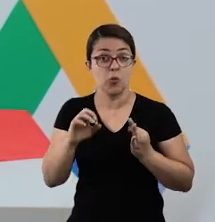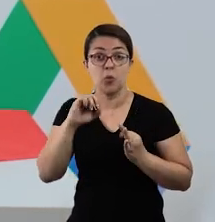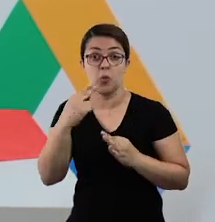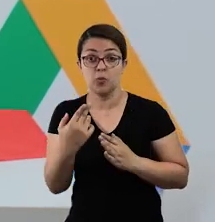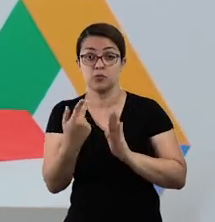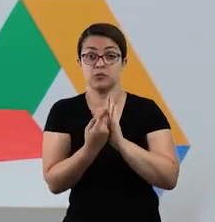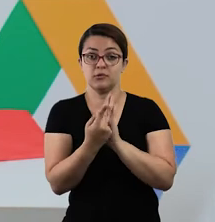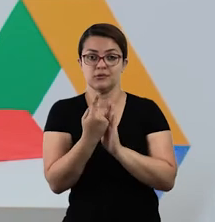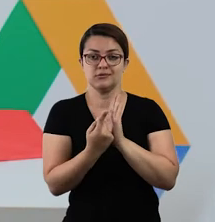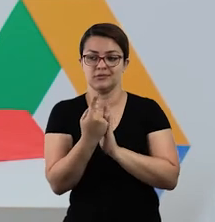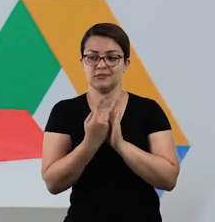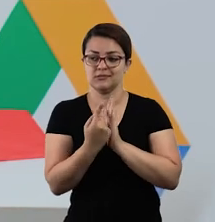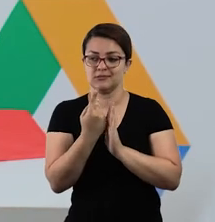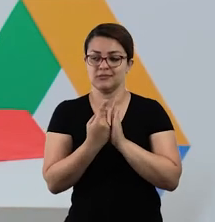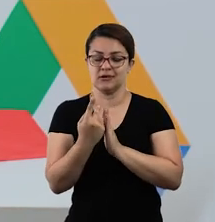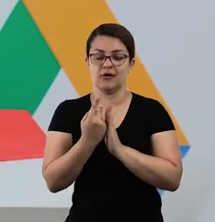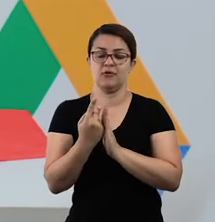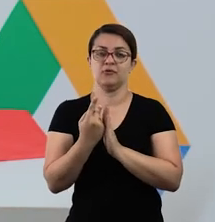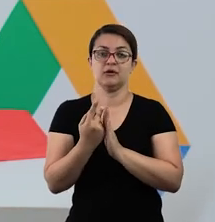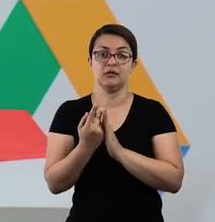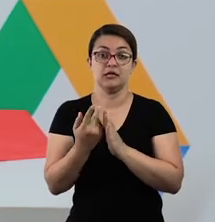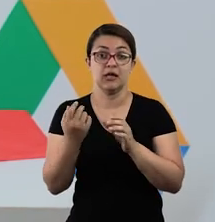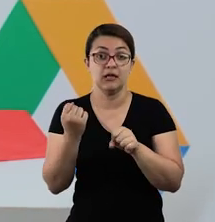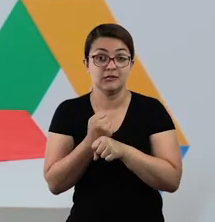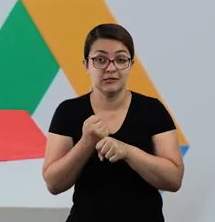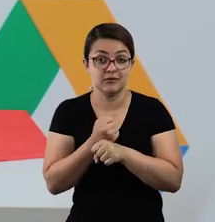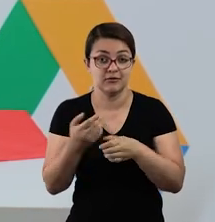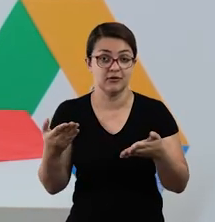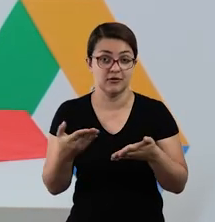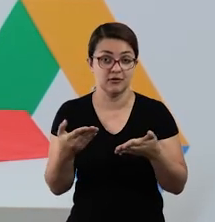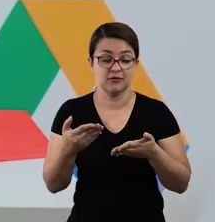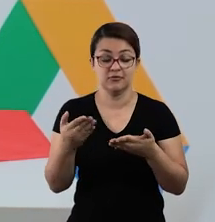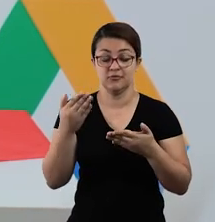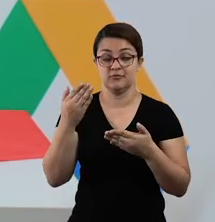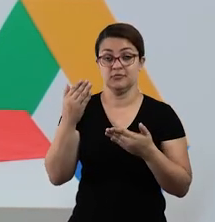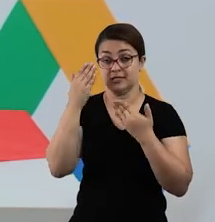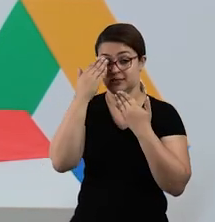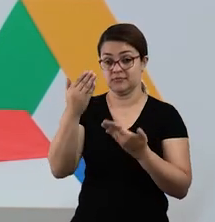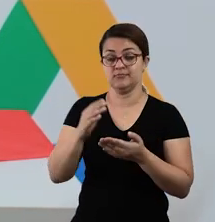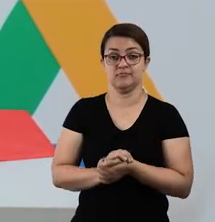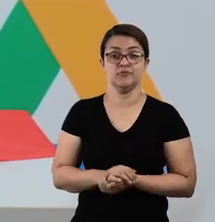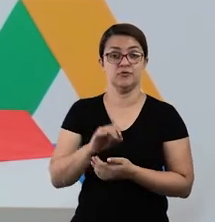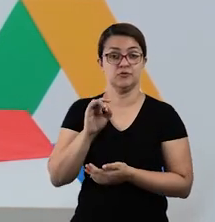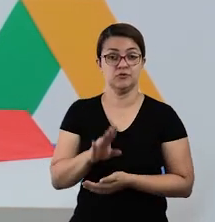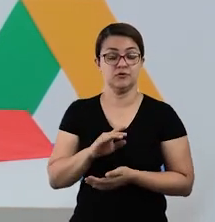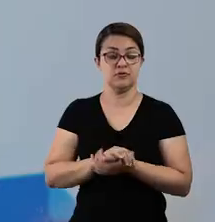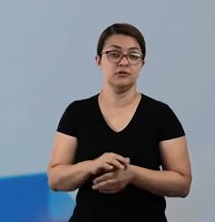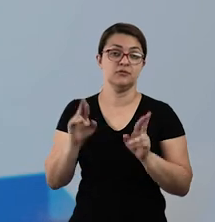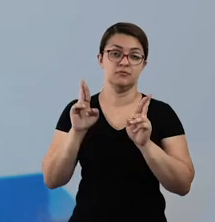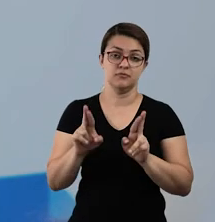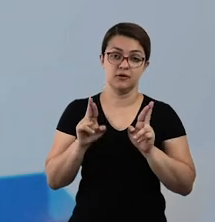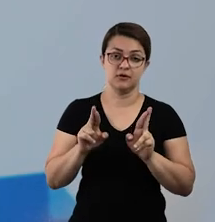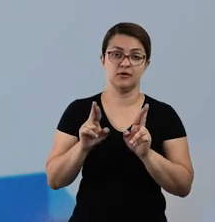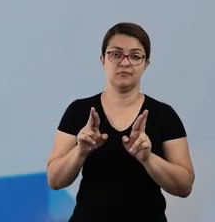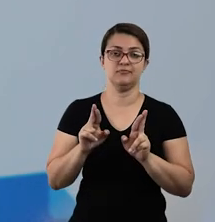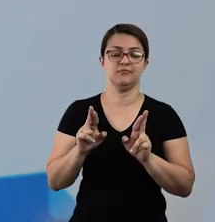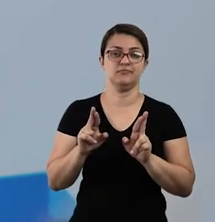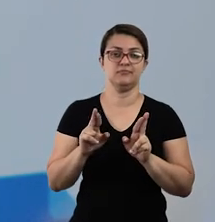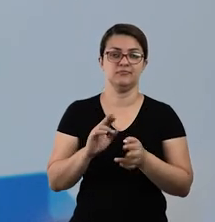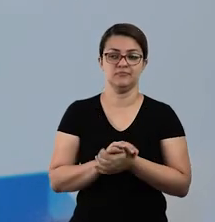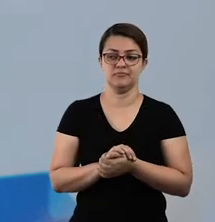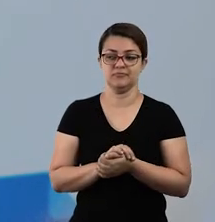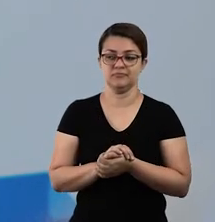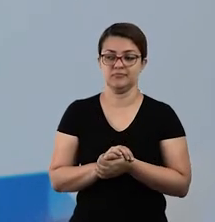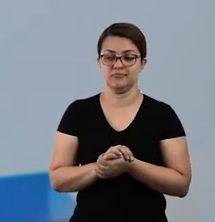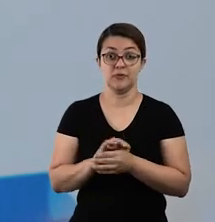desenho, pelas coisas dos quais vocês são gratos esse ano, ok? Então, pessoal, por hoje é só. Espero que vocês tenham um